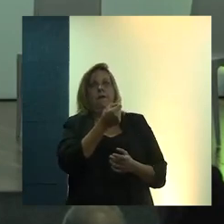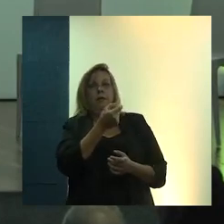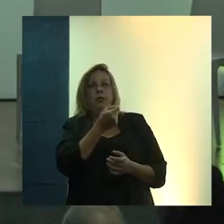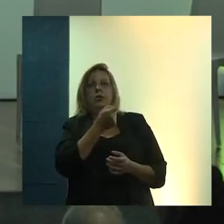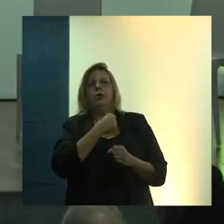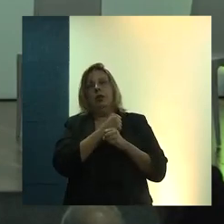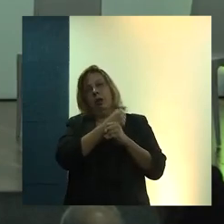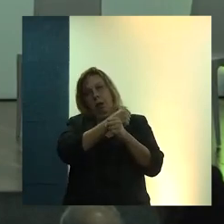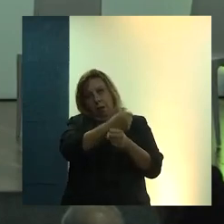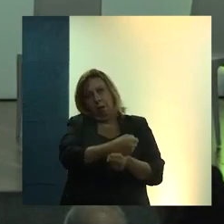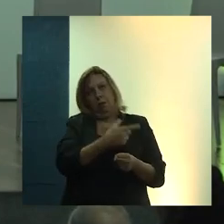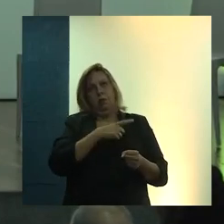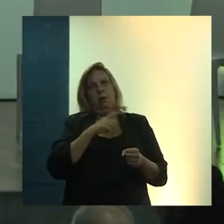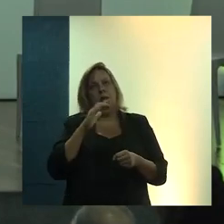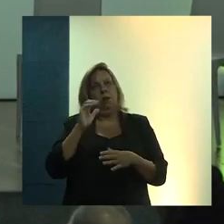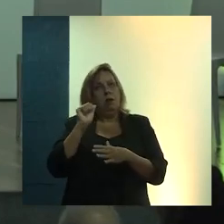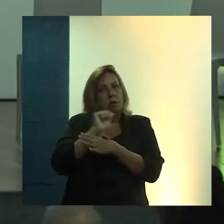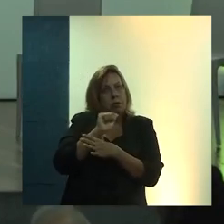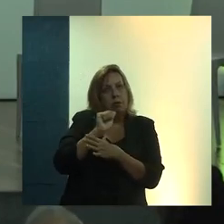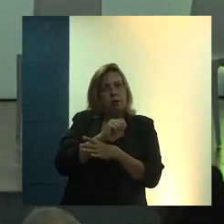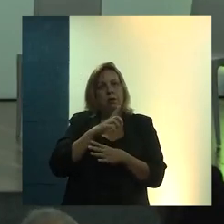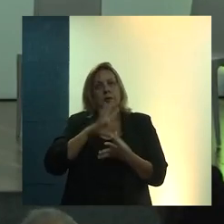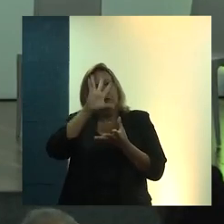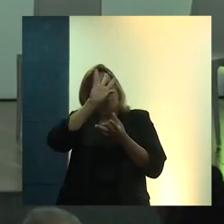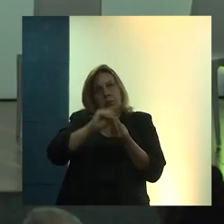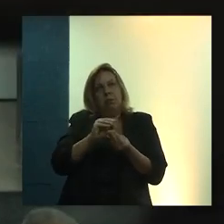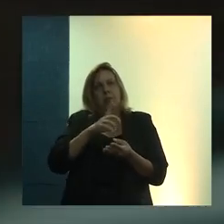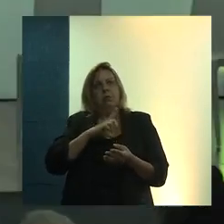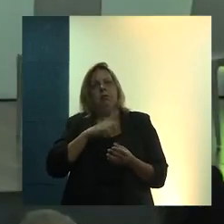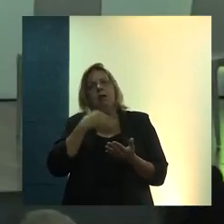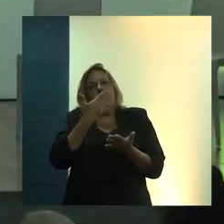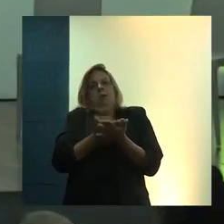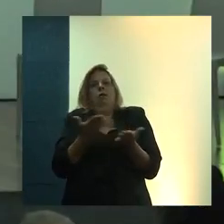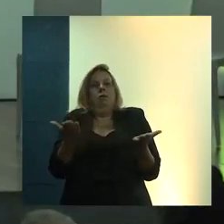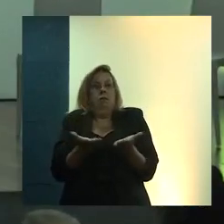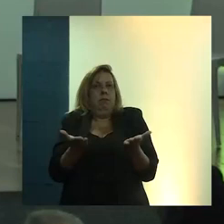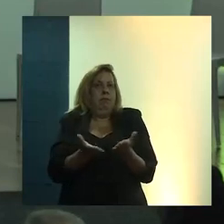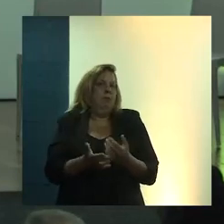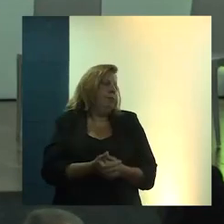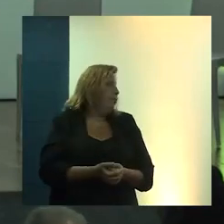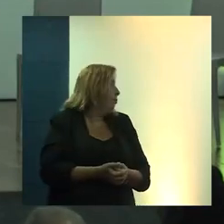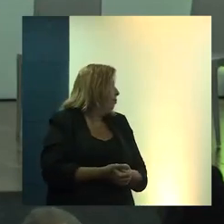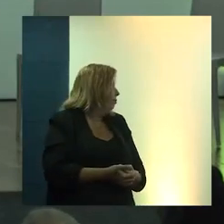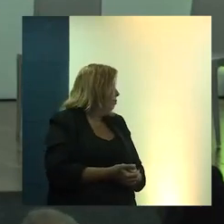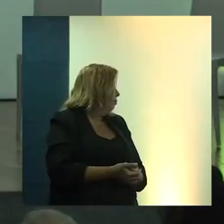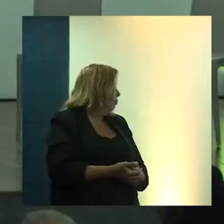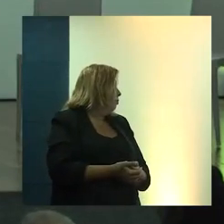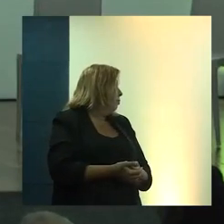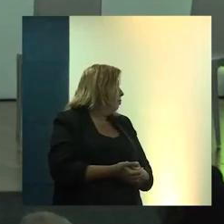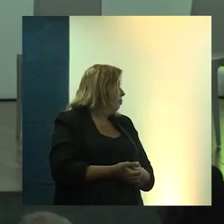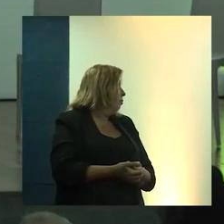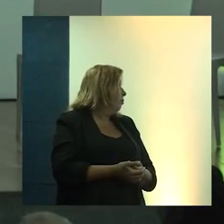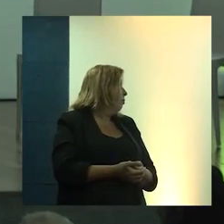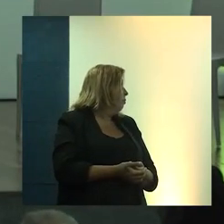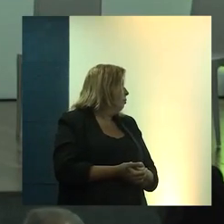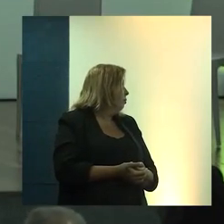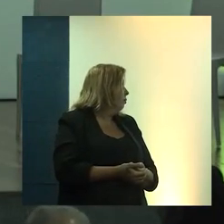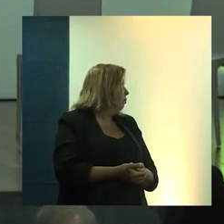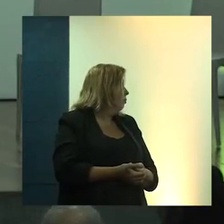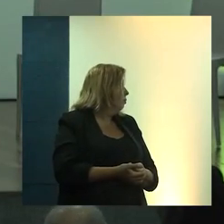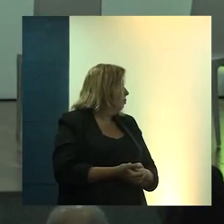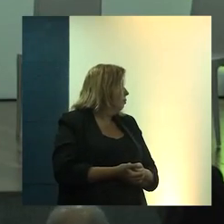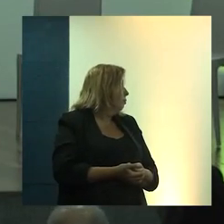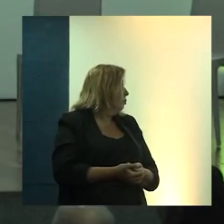e uma síntese da residência no que foi até então. Mas veja, nessa síntese, deixa eu ver aqui